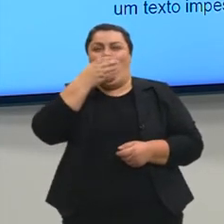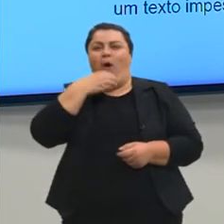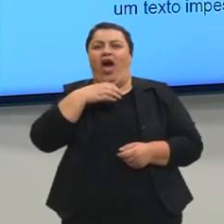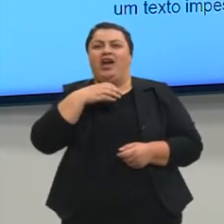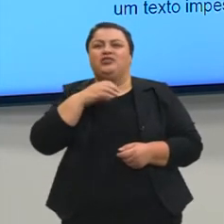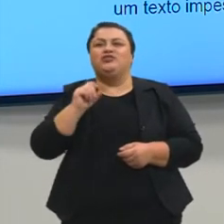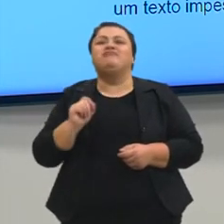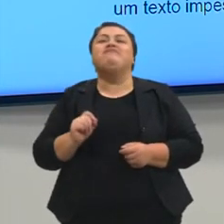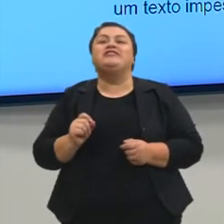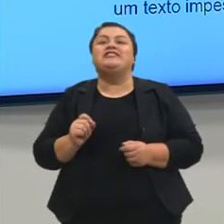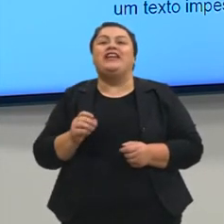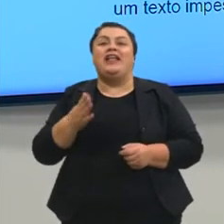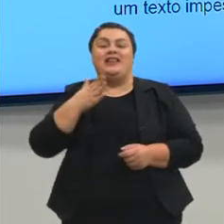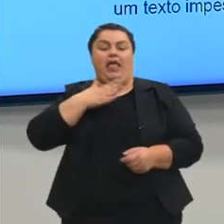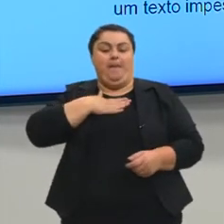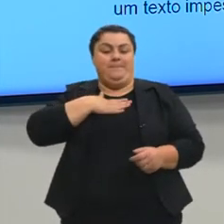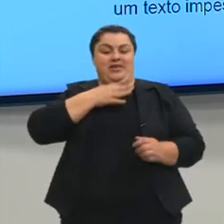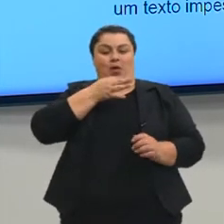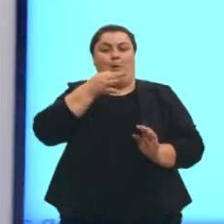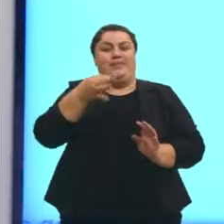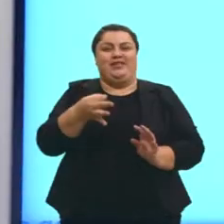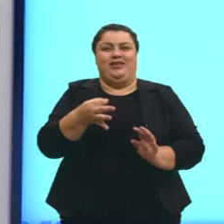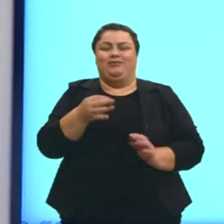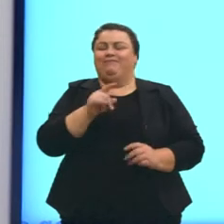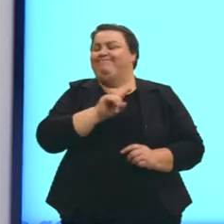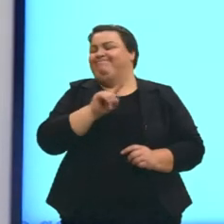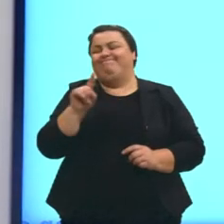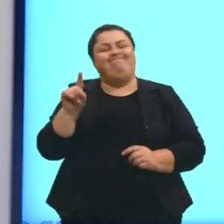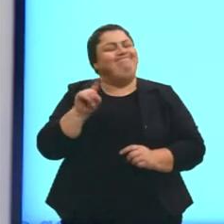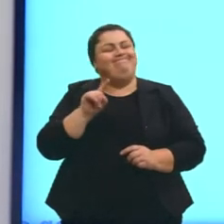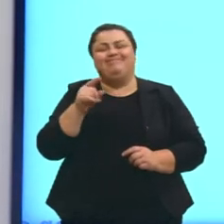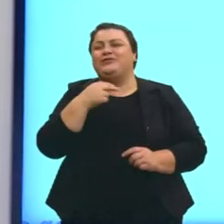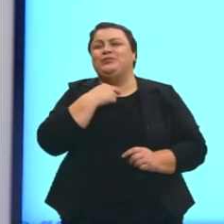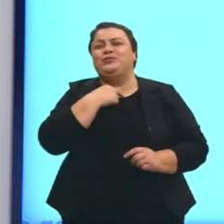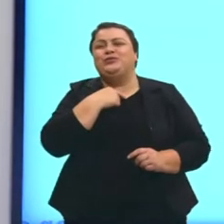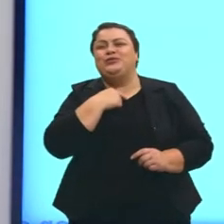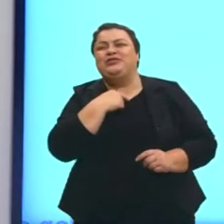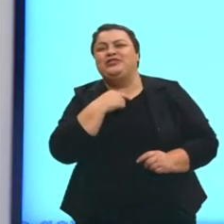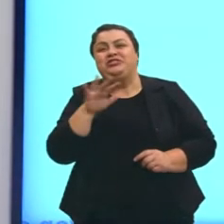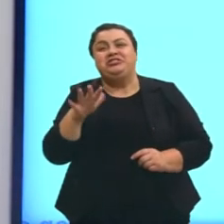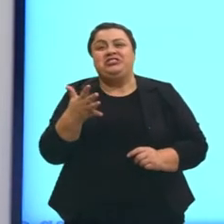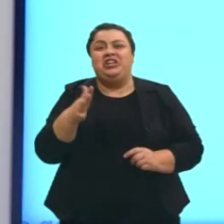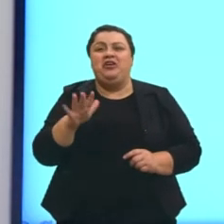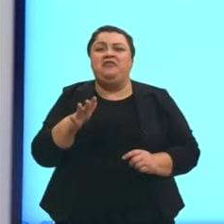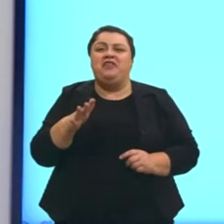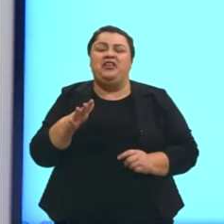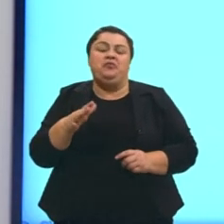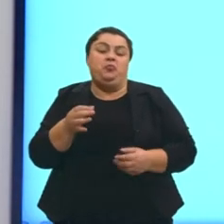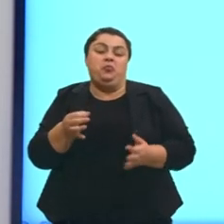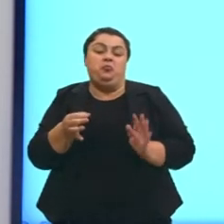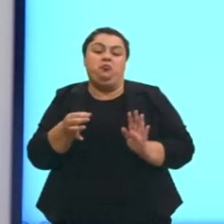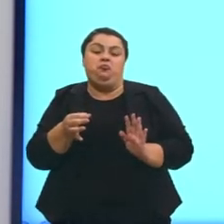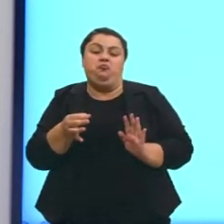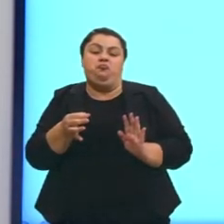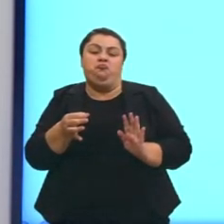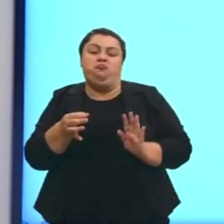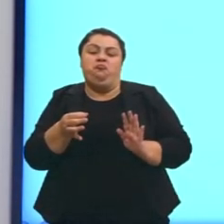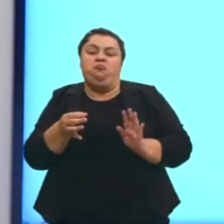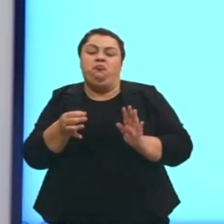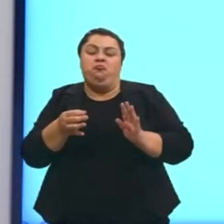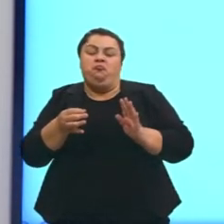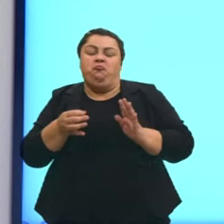que, na minha opinião, isso aqui não, galera. Isso aqui pode ser, talvez, para um comentário de rede social,